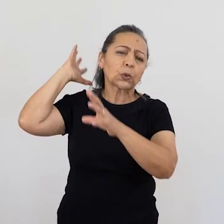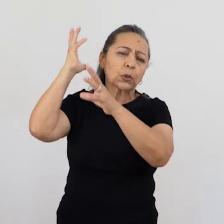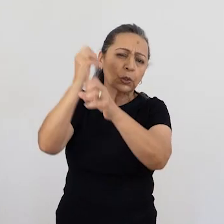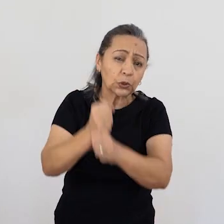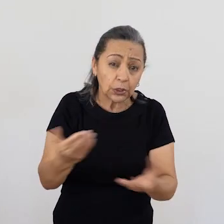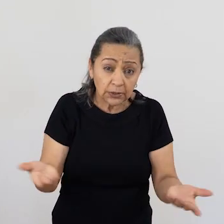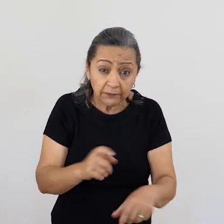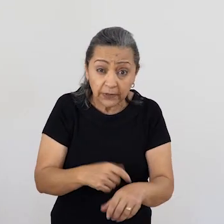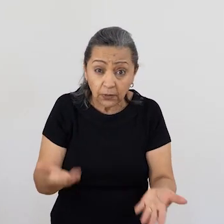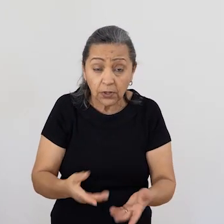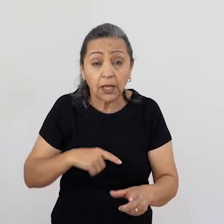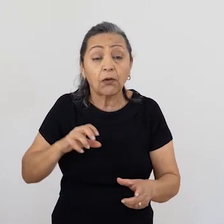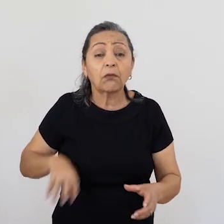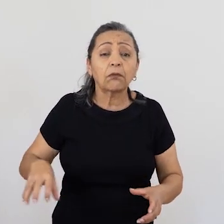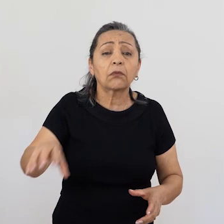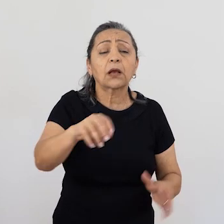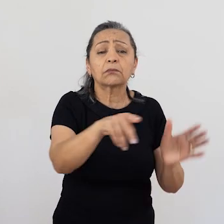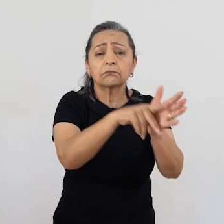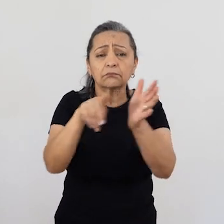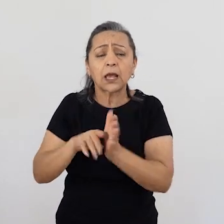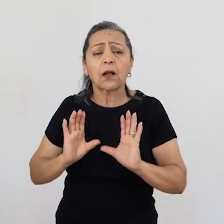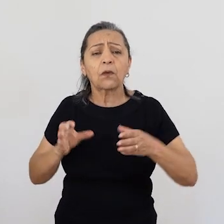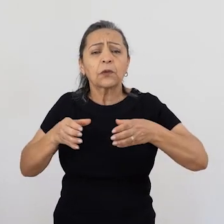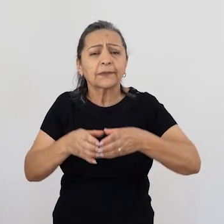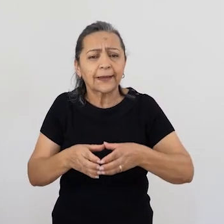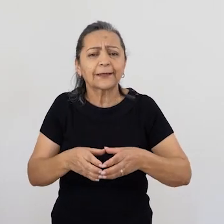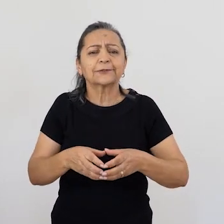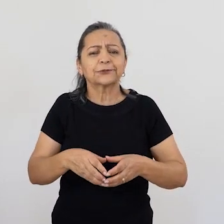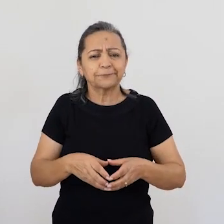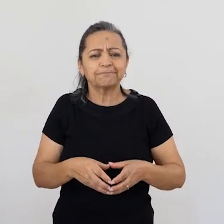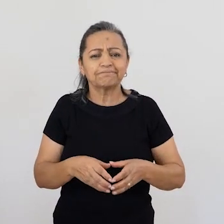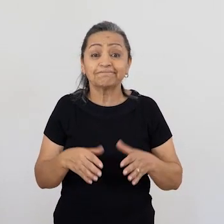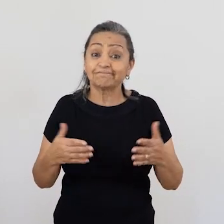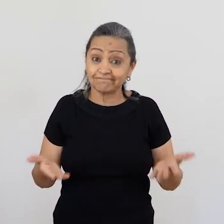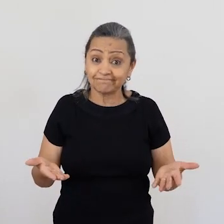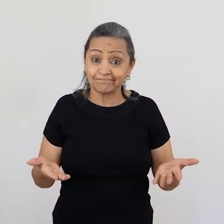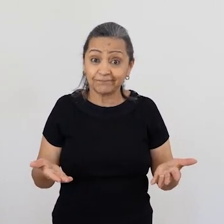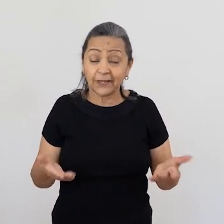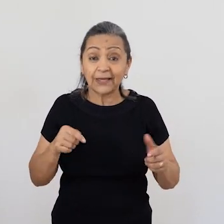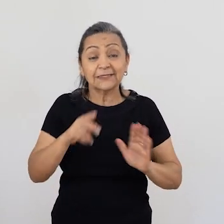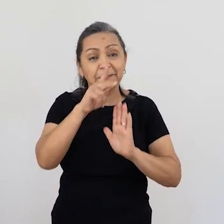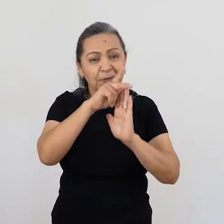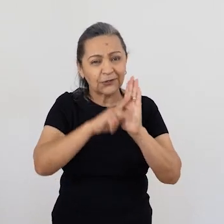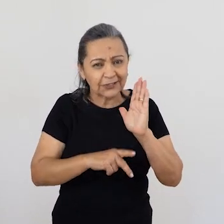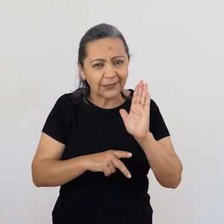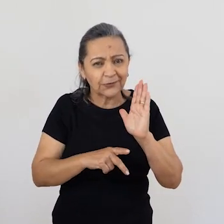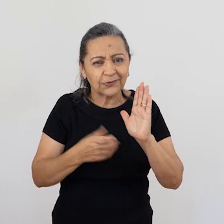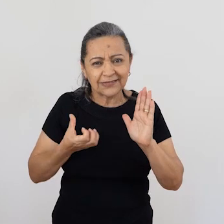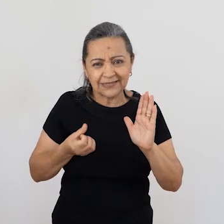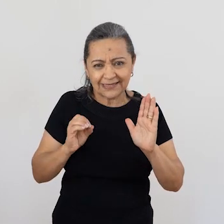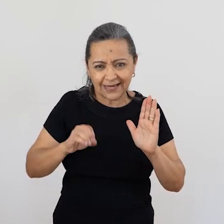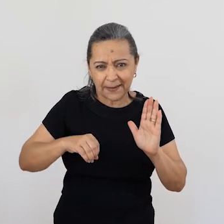pertencimento ao momento histórico que você está vivendo, ao território que você pertence, à comunidade, né?